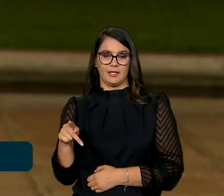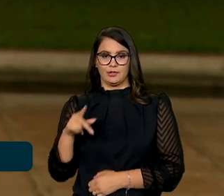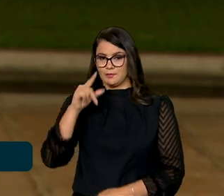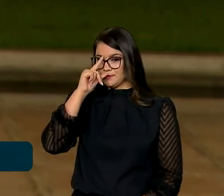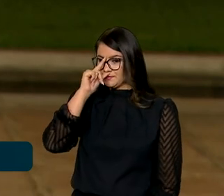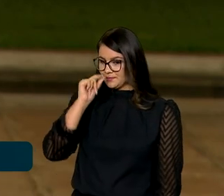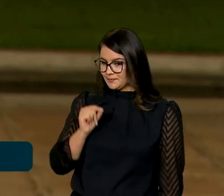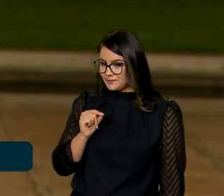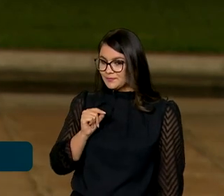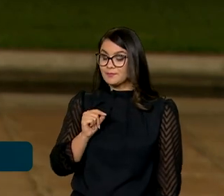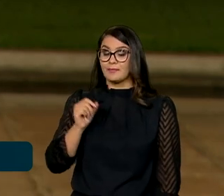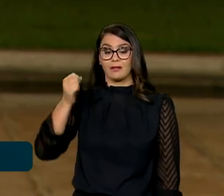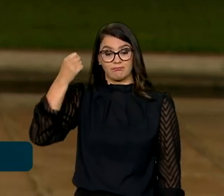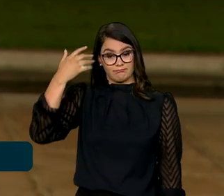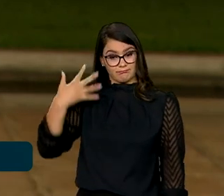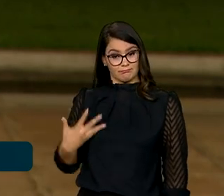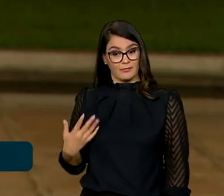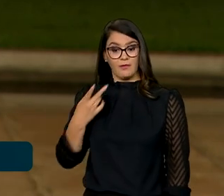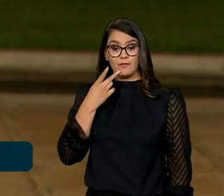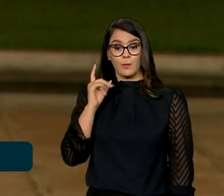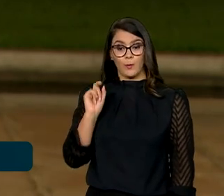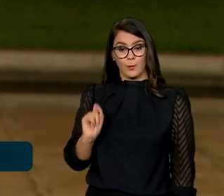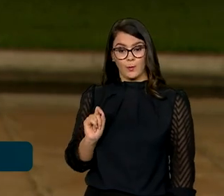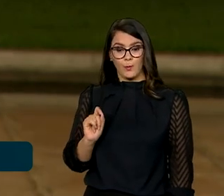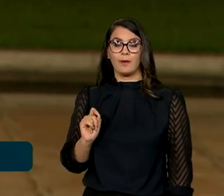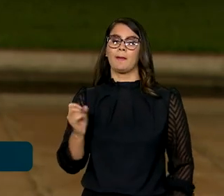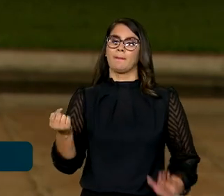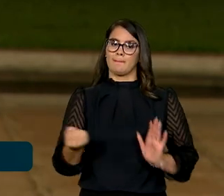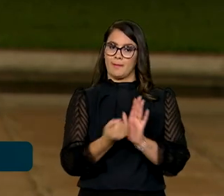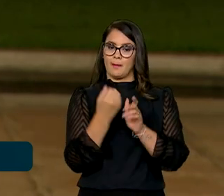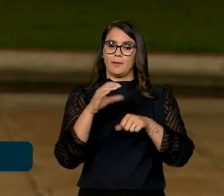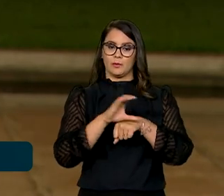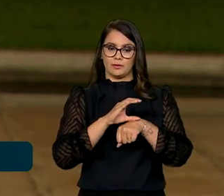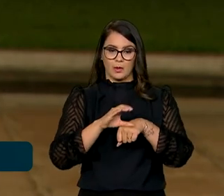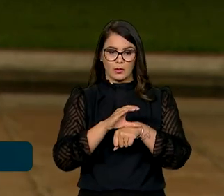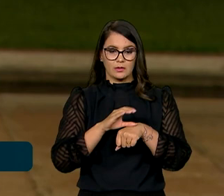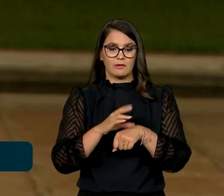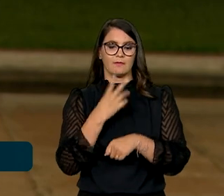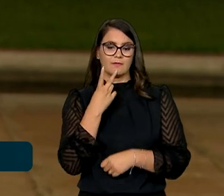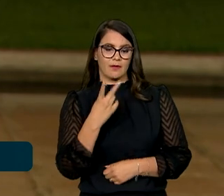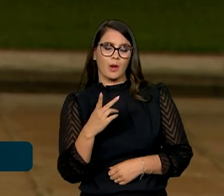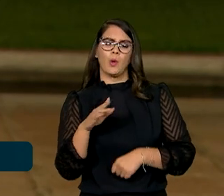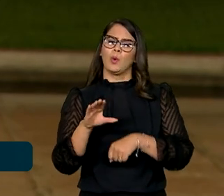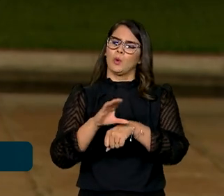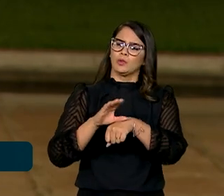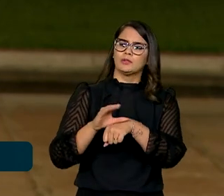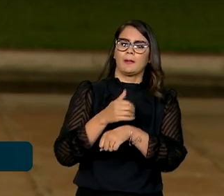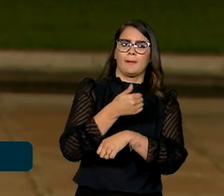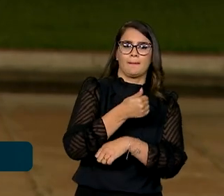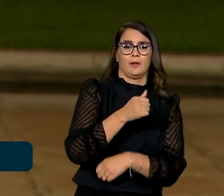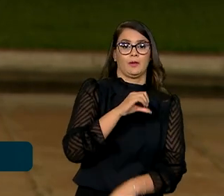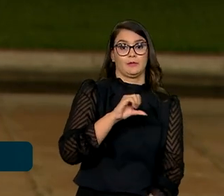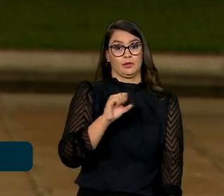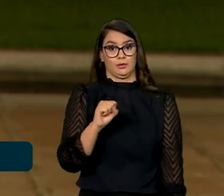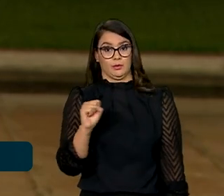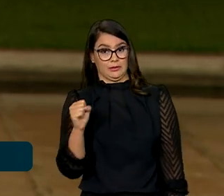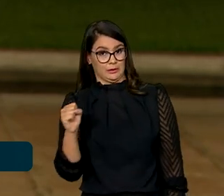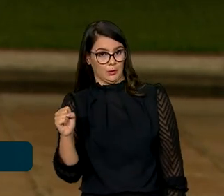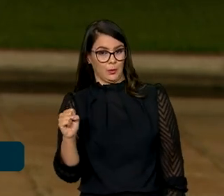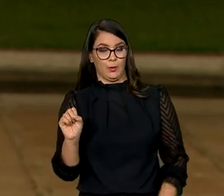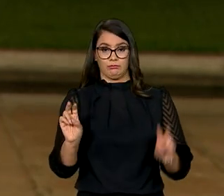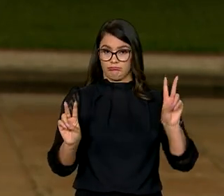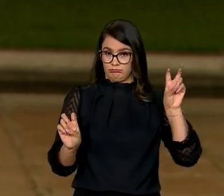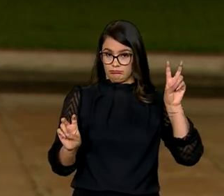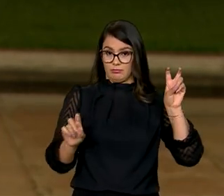seu discurso, Alckmin também destacou o papel da Constituição, disse que a Constituição de 1988, abre